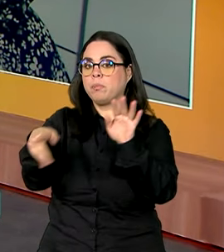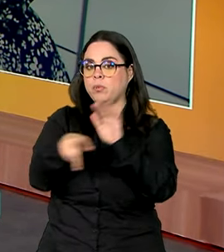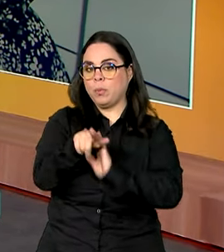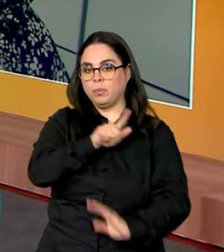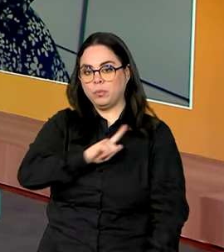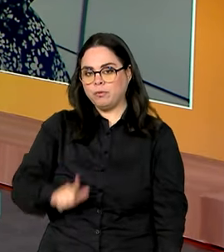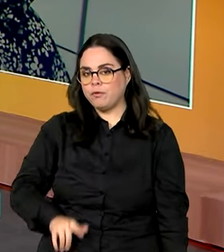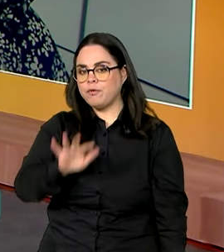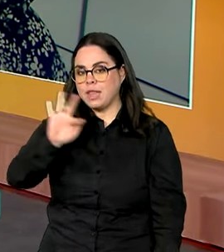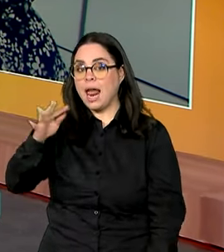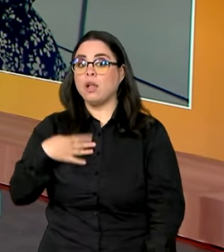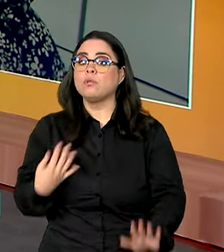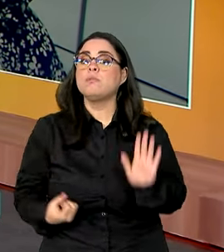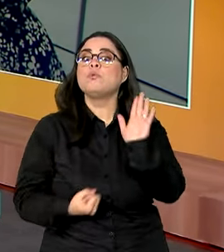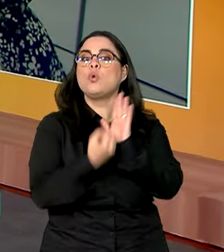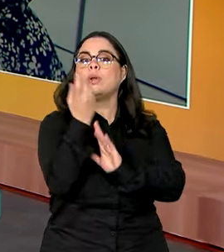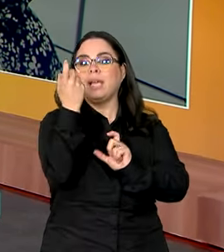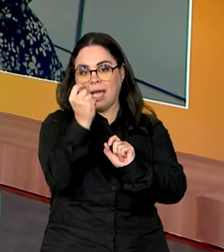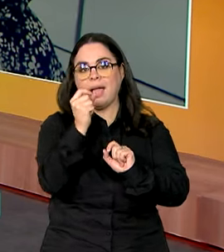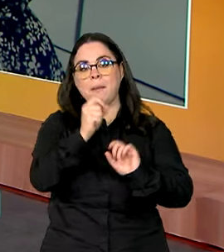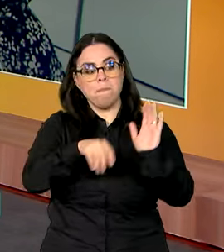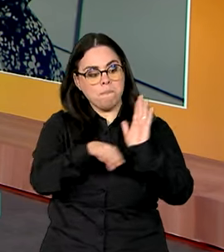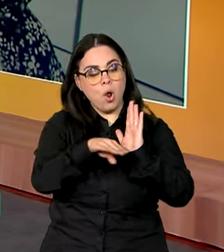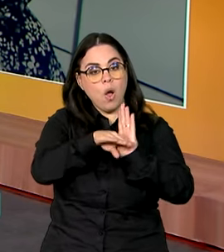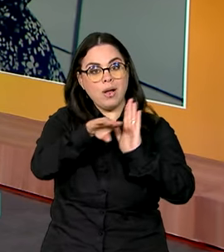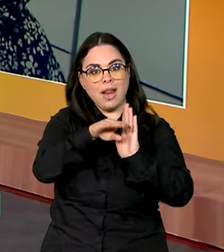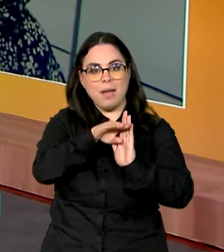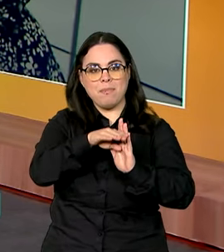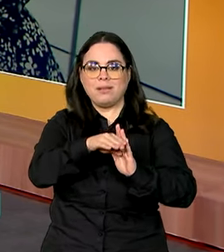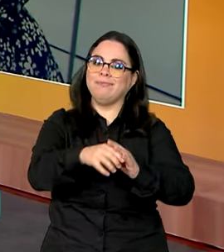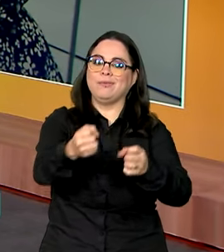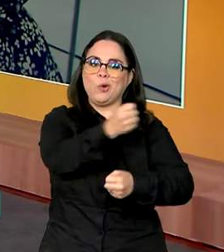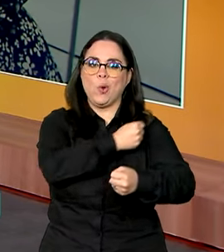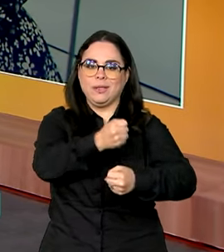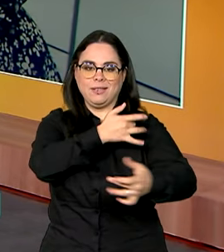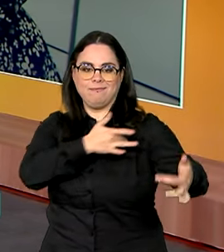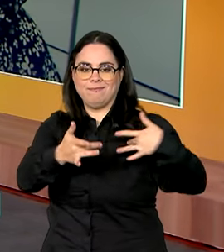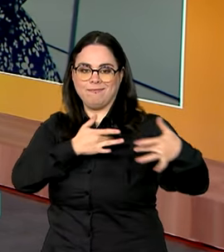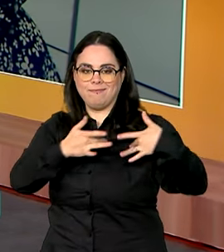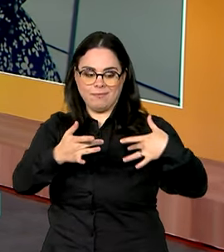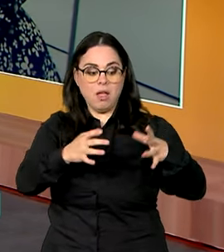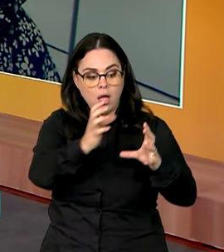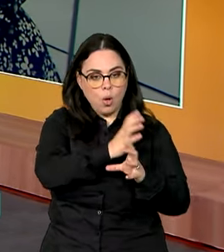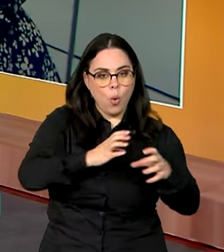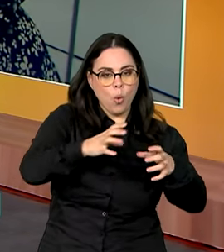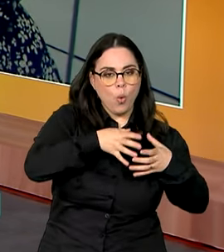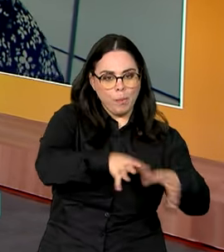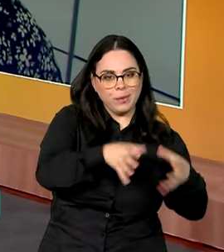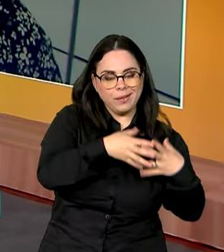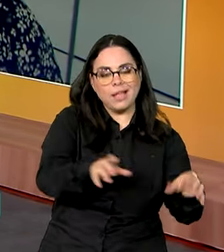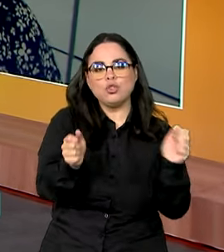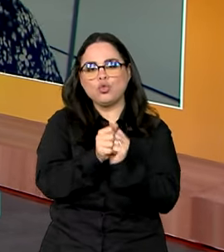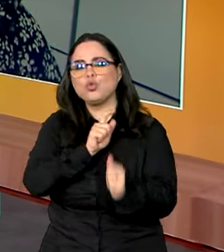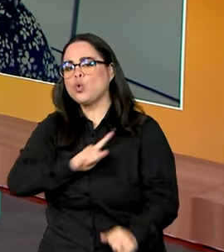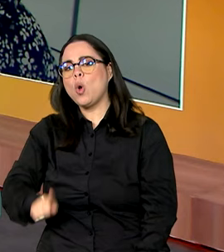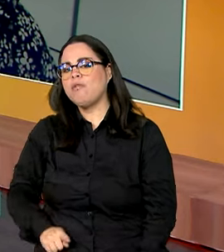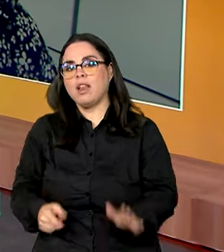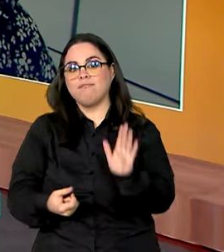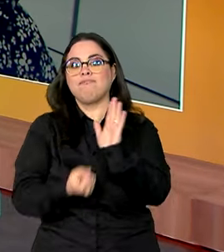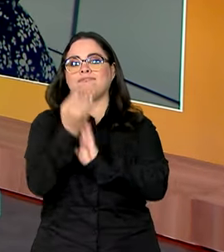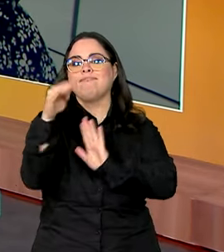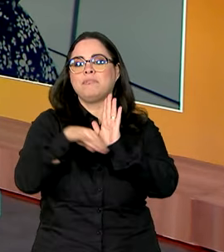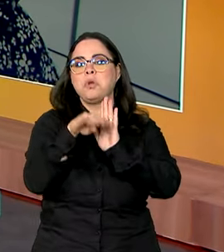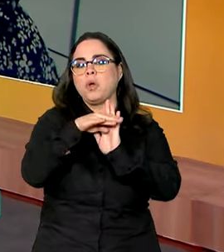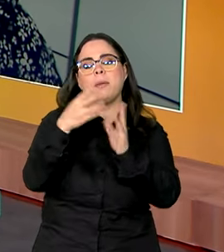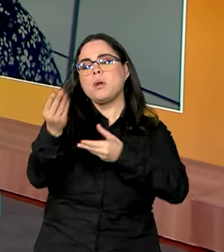federal, surge o programa Cozinha Solidária, né? Quando sociedade e governo passam a trabalhar juntos. Como é que funciona esse programa? Conta para a gente esse